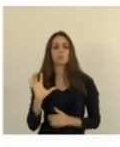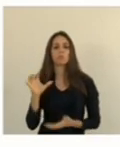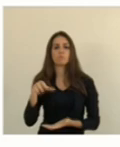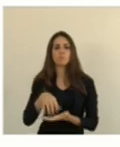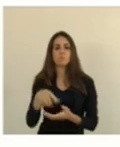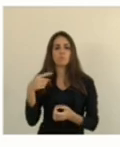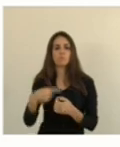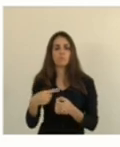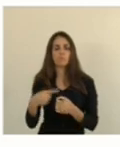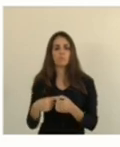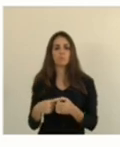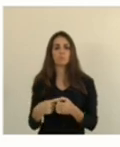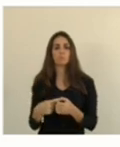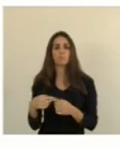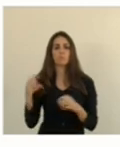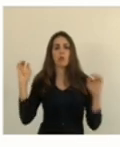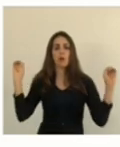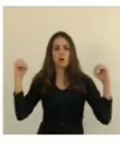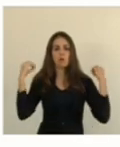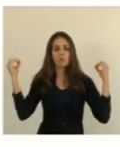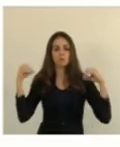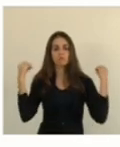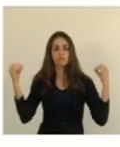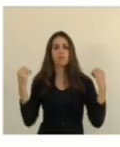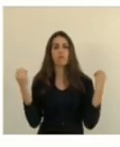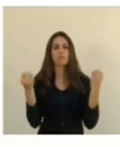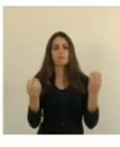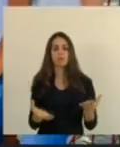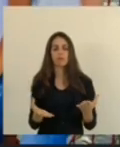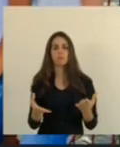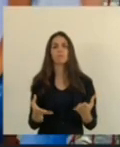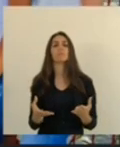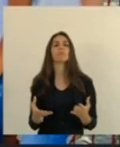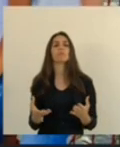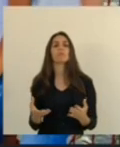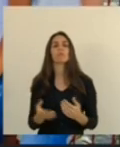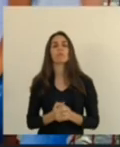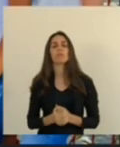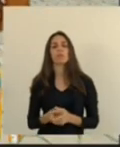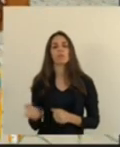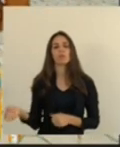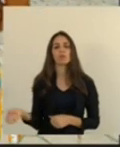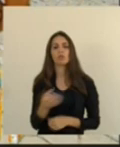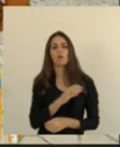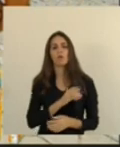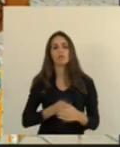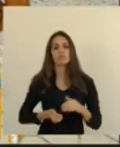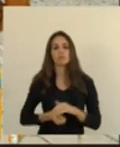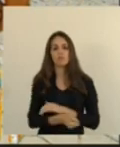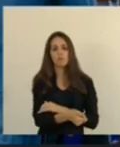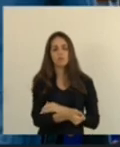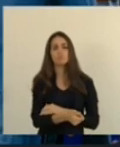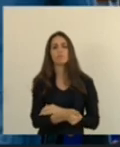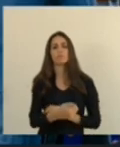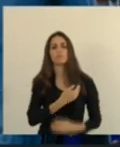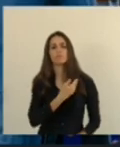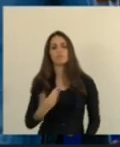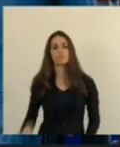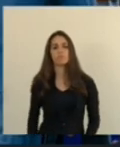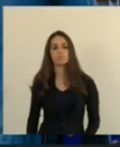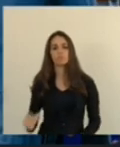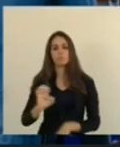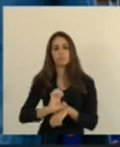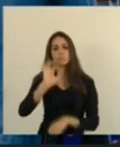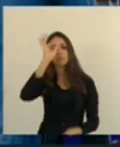para entrega de ambulância, inauguração de anúncios de novos investimentos do governo do Estado,